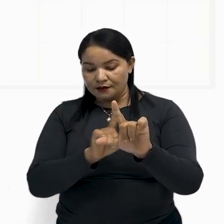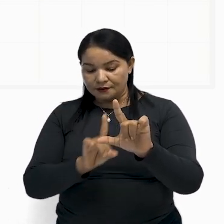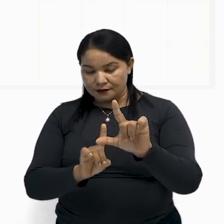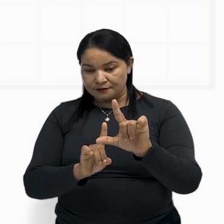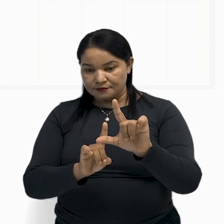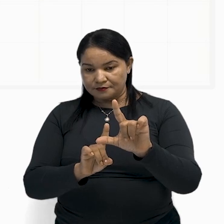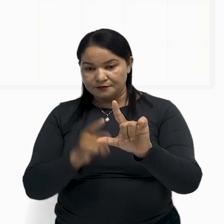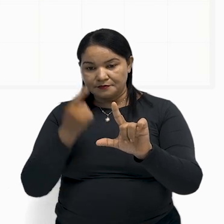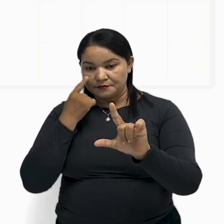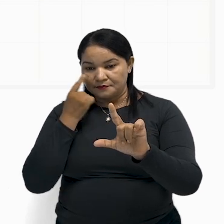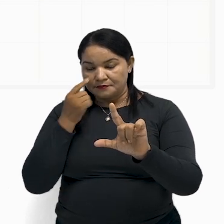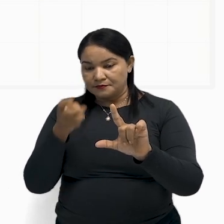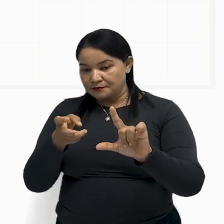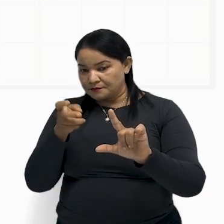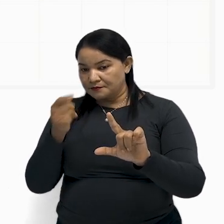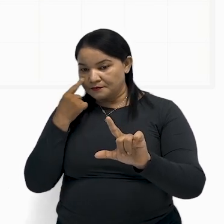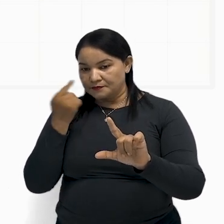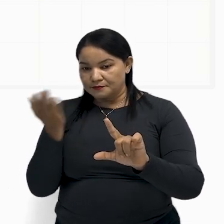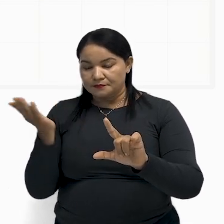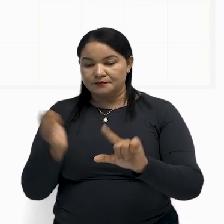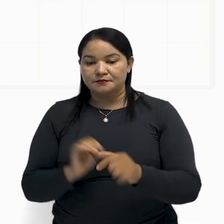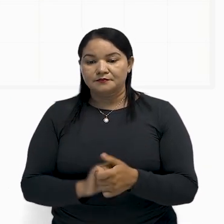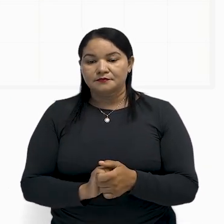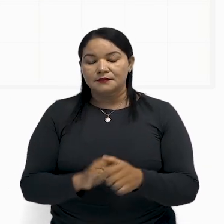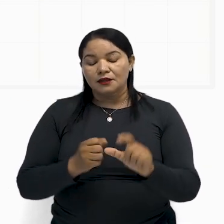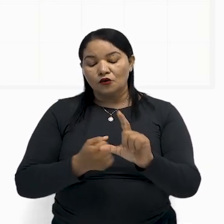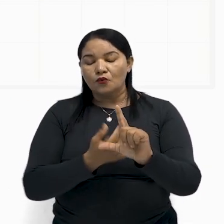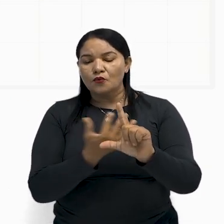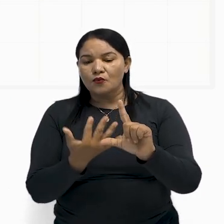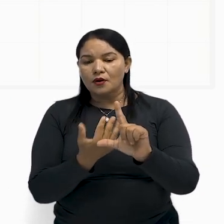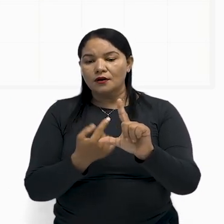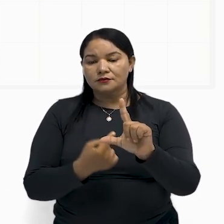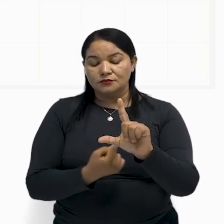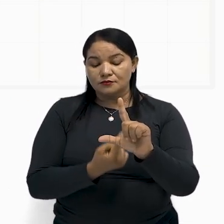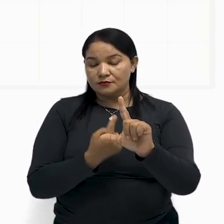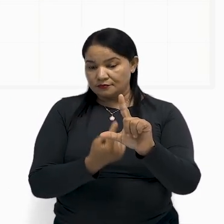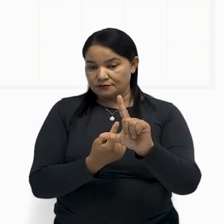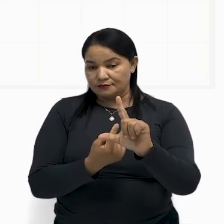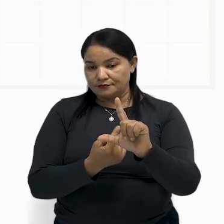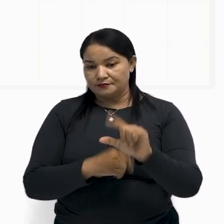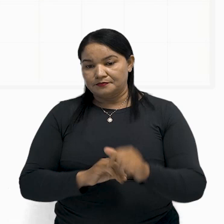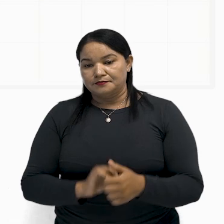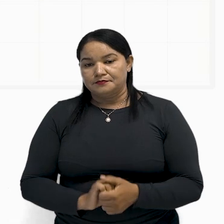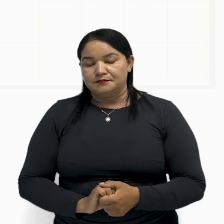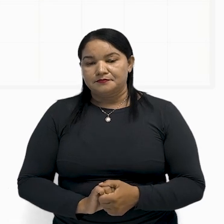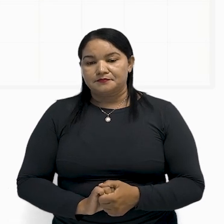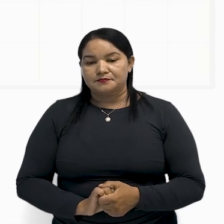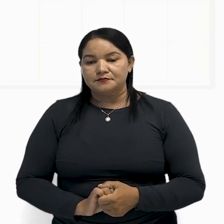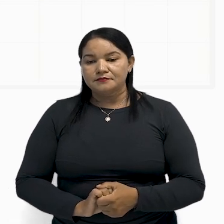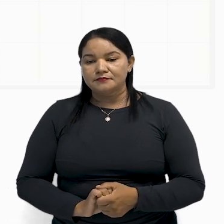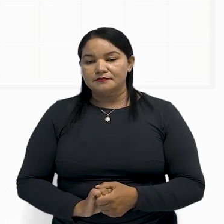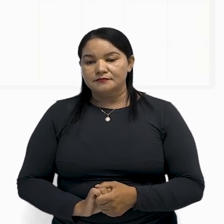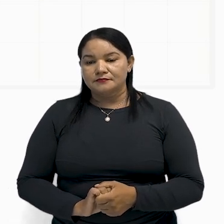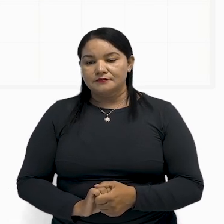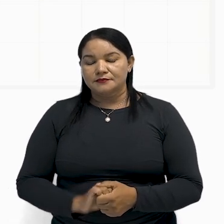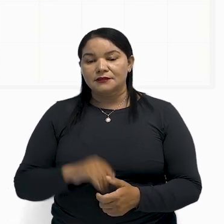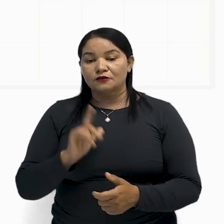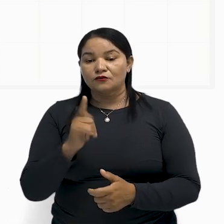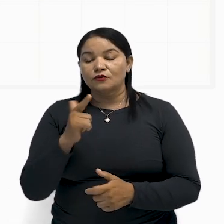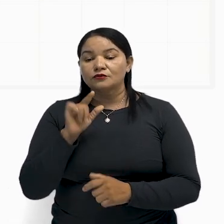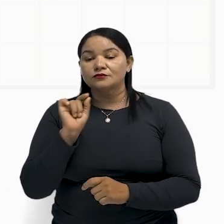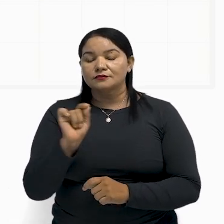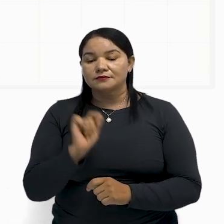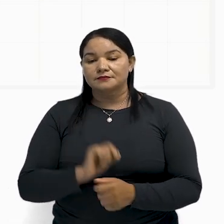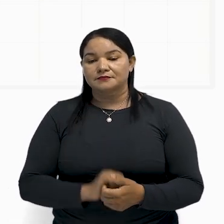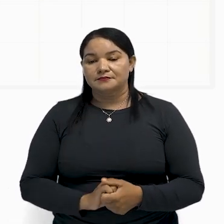daqui para cá. E ele vale quanto? Ele vale uma unidade. O próximo segmento